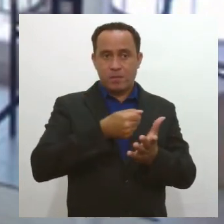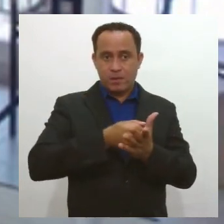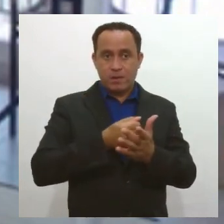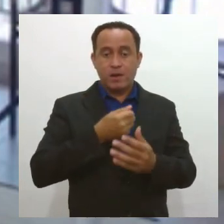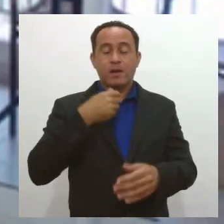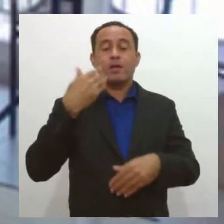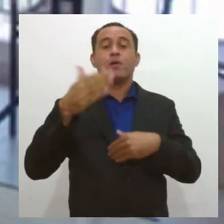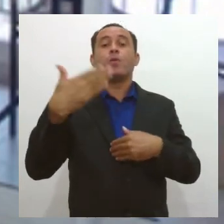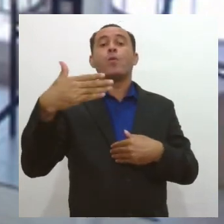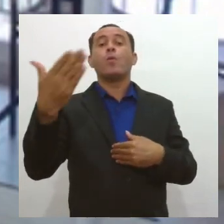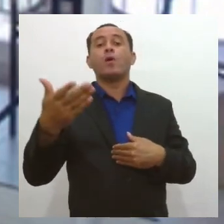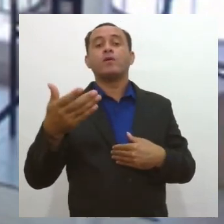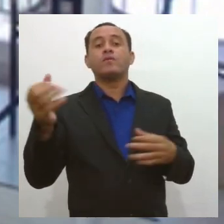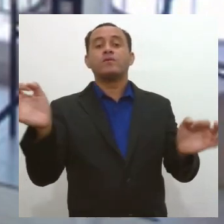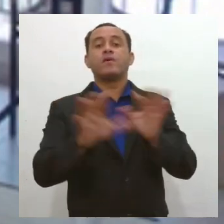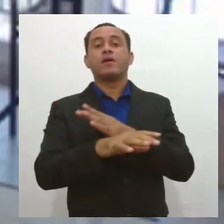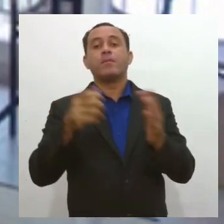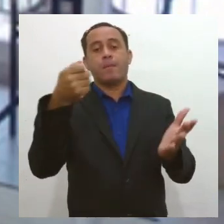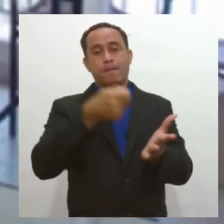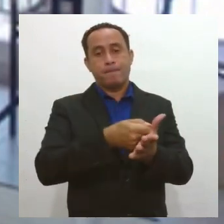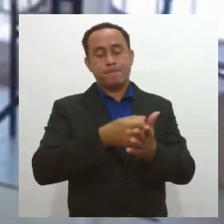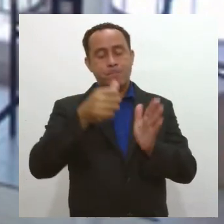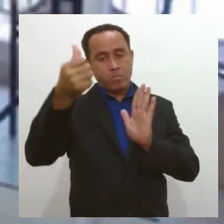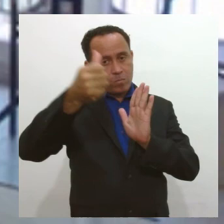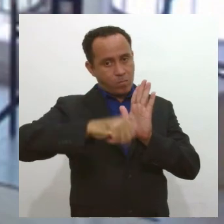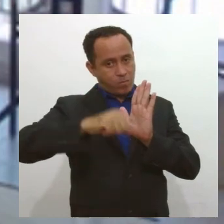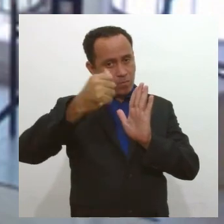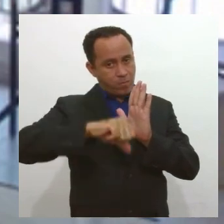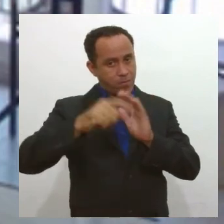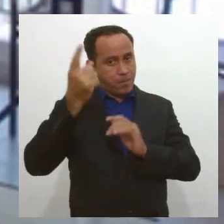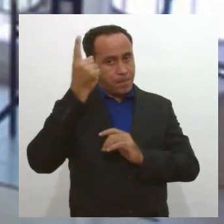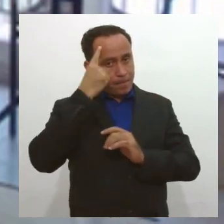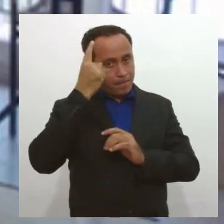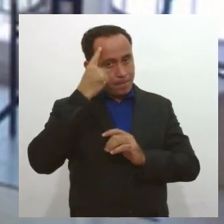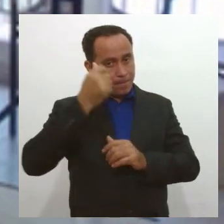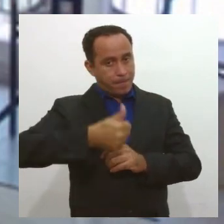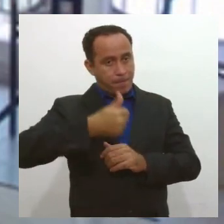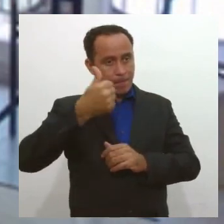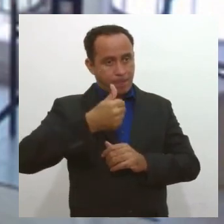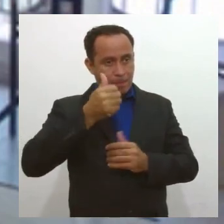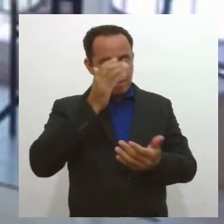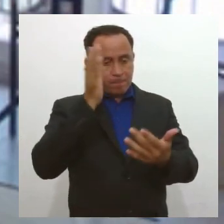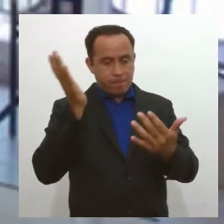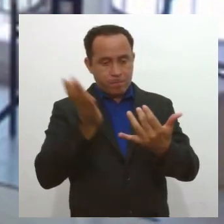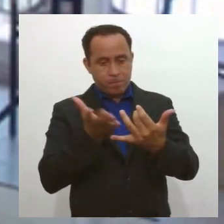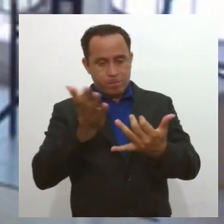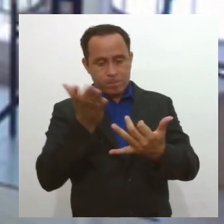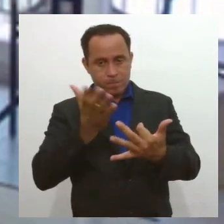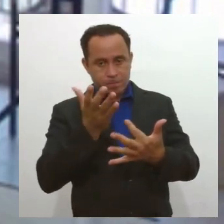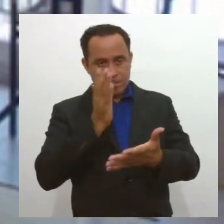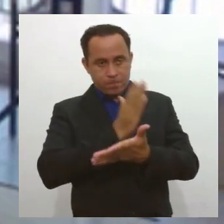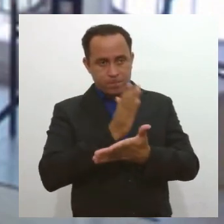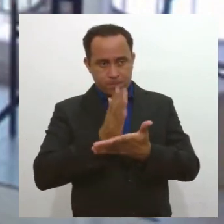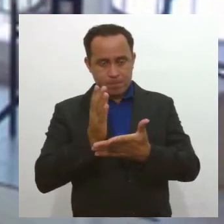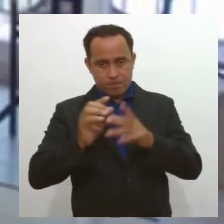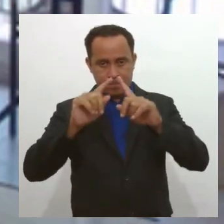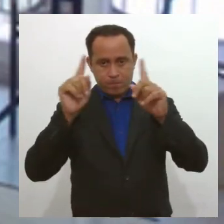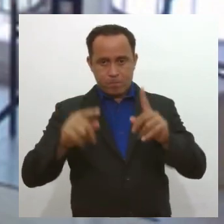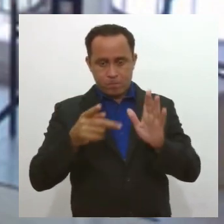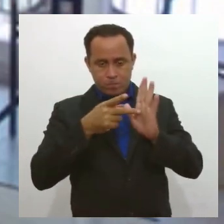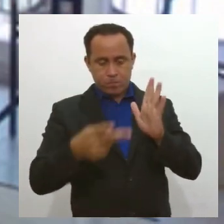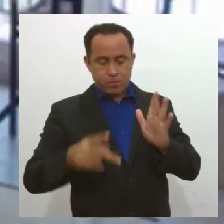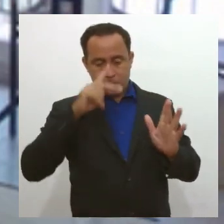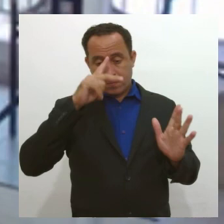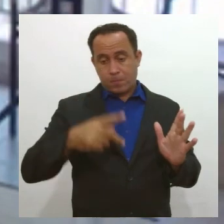você precisa tomar de crédito. Então avalie-se os impactos dessas parcelas no seu planejamento financeiro, seja pessoal